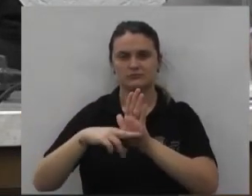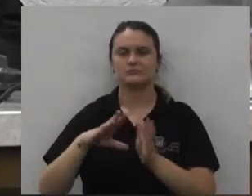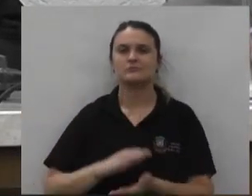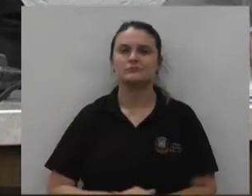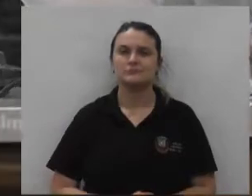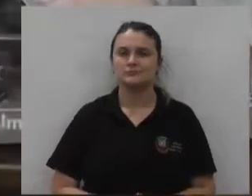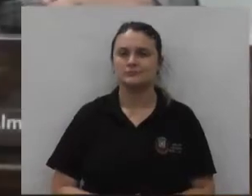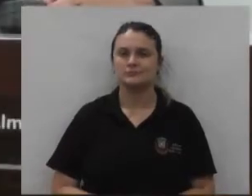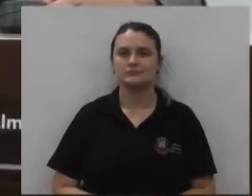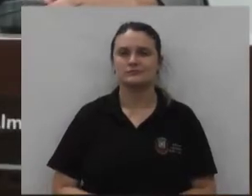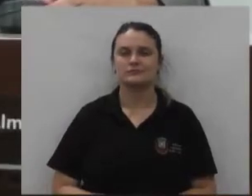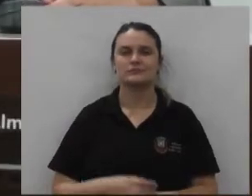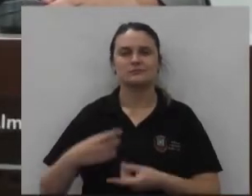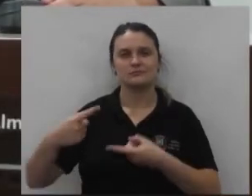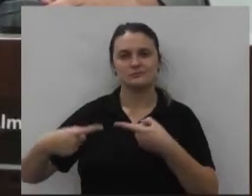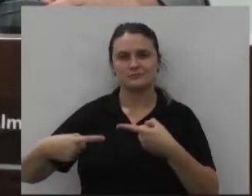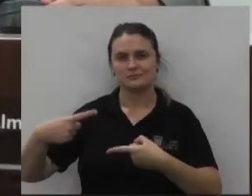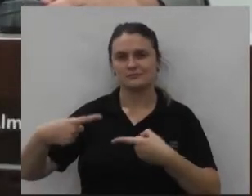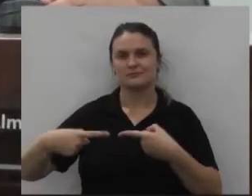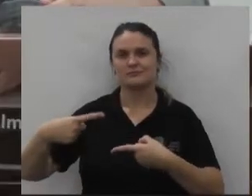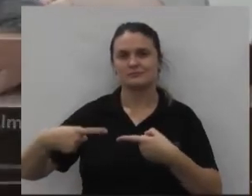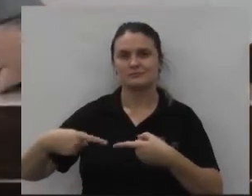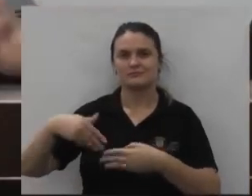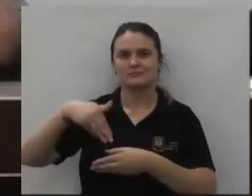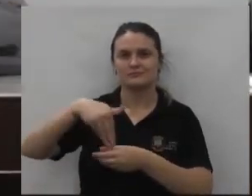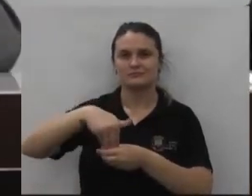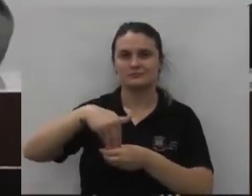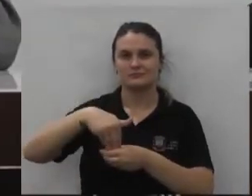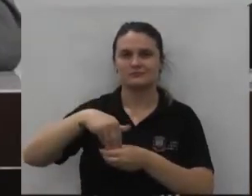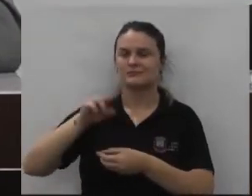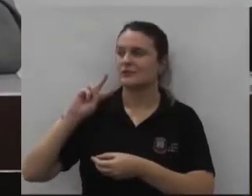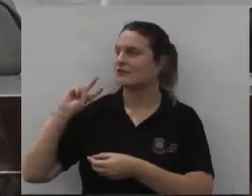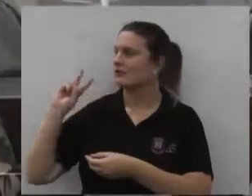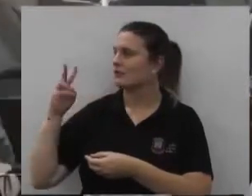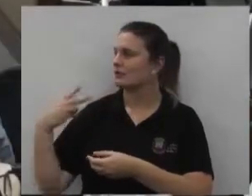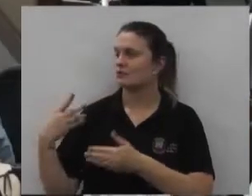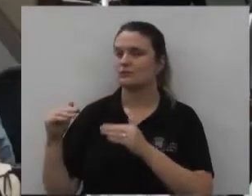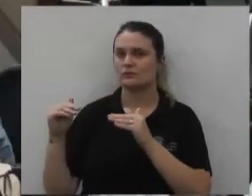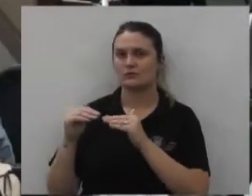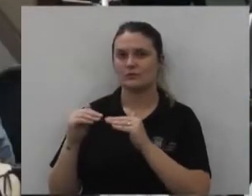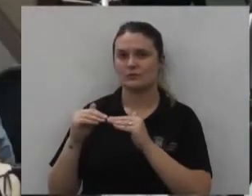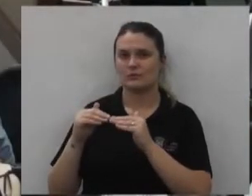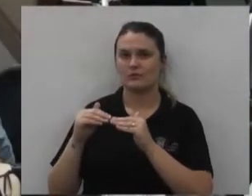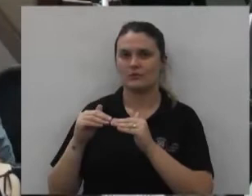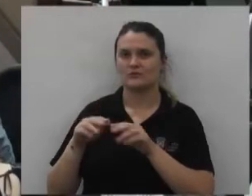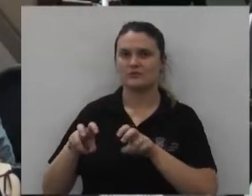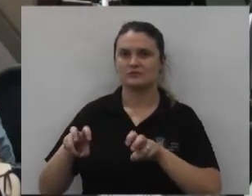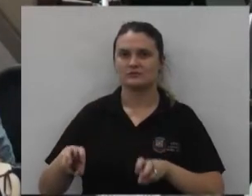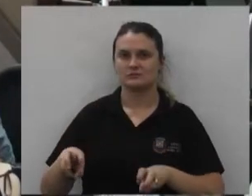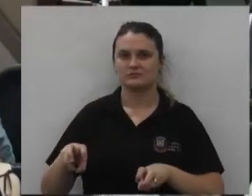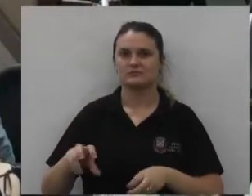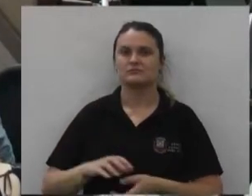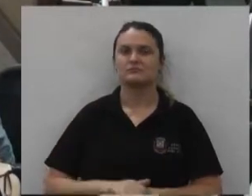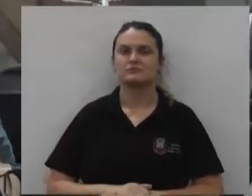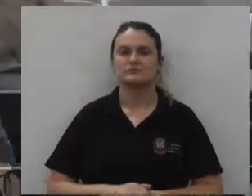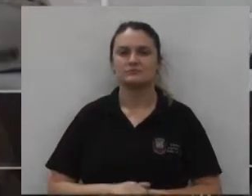é o parecer em discussão em votação senhores vereadores que aprovam permaneço como estão